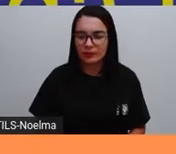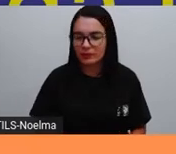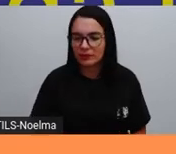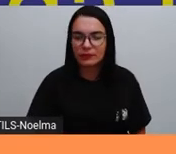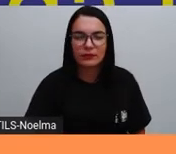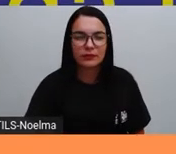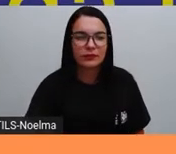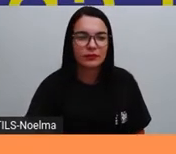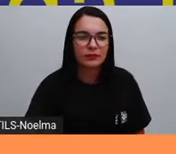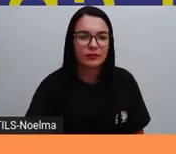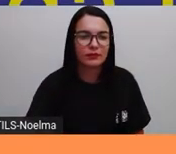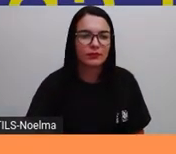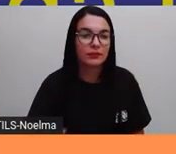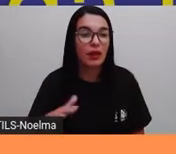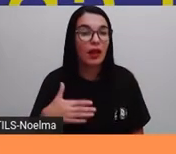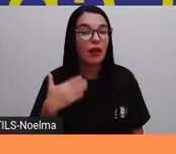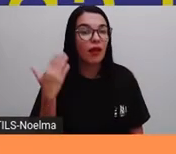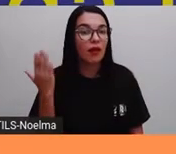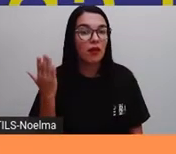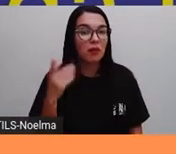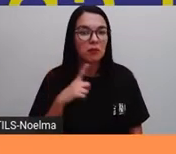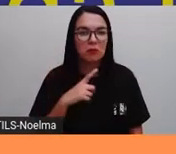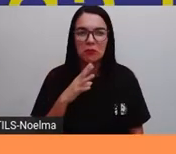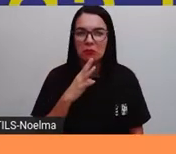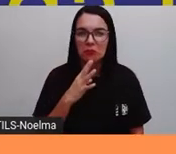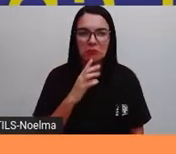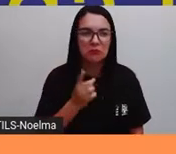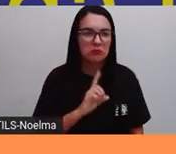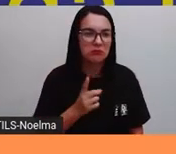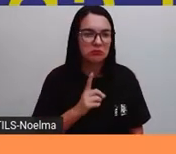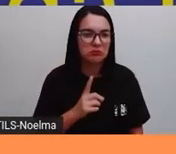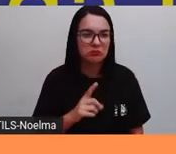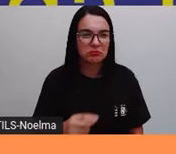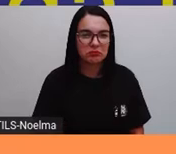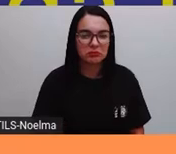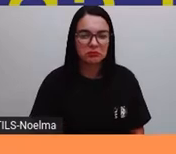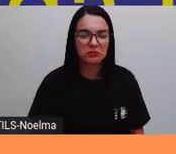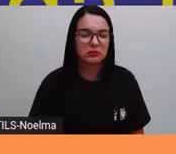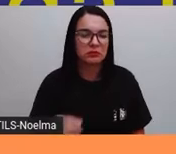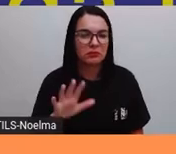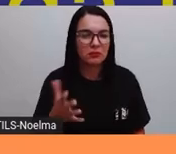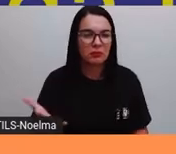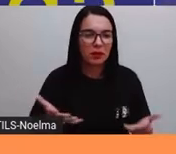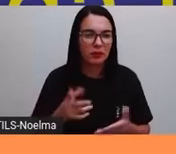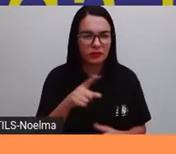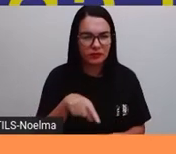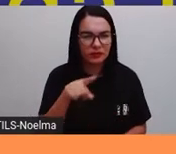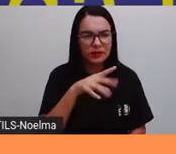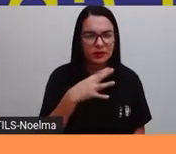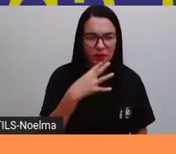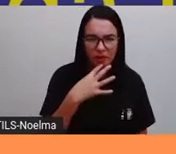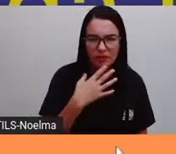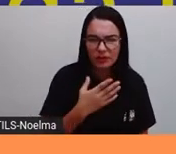E aí, esse som a pró não conhecia. O segundo ano conhece?